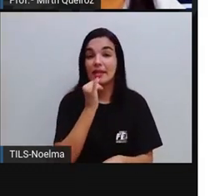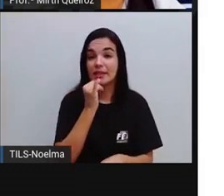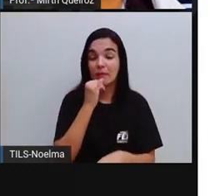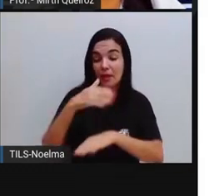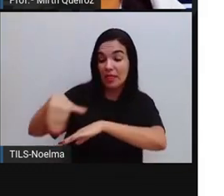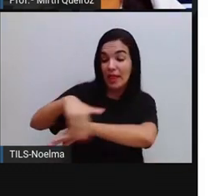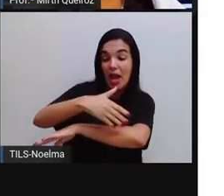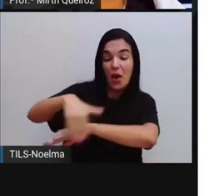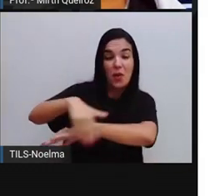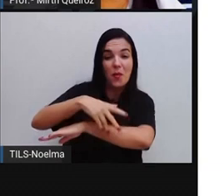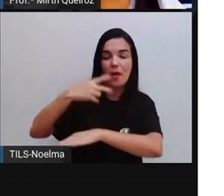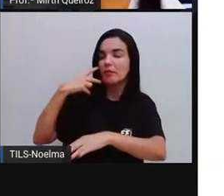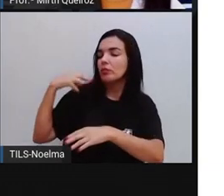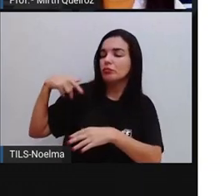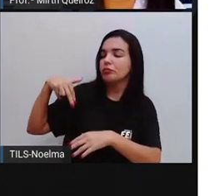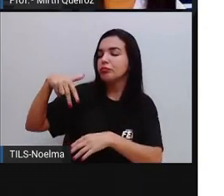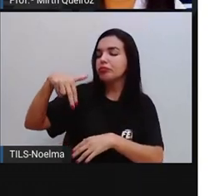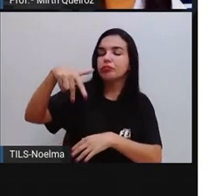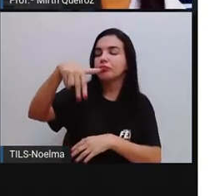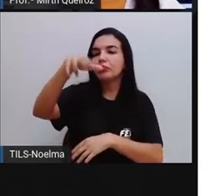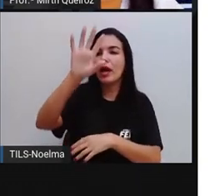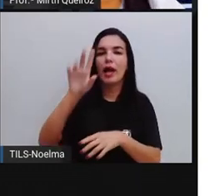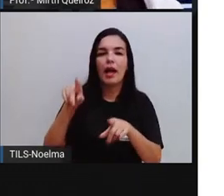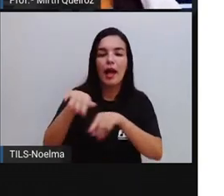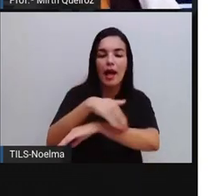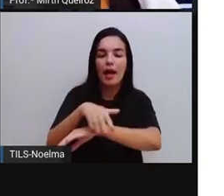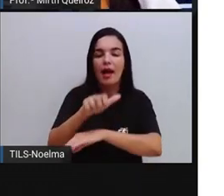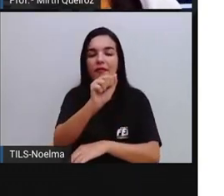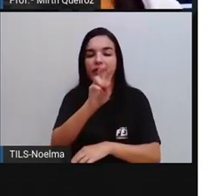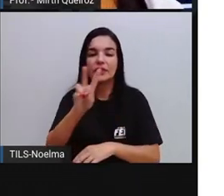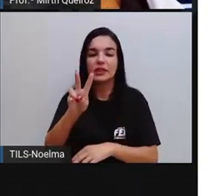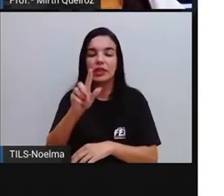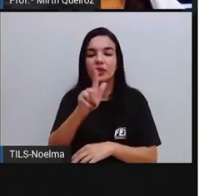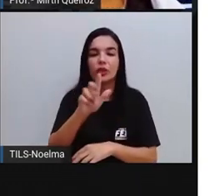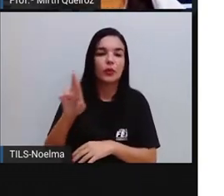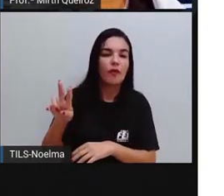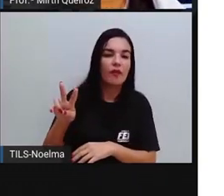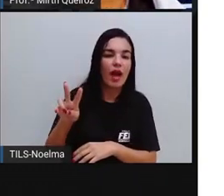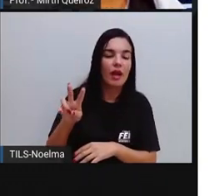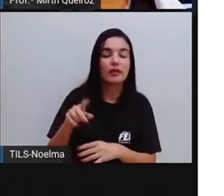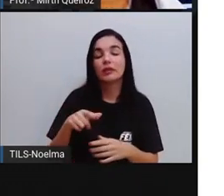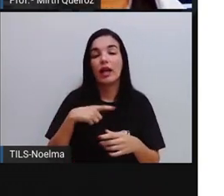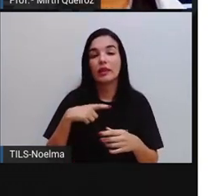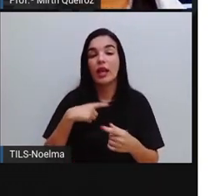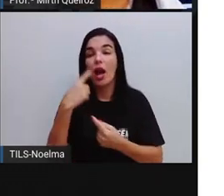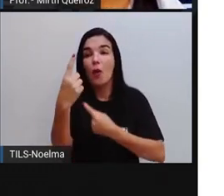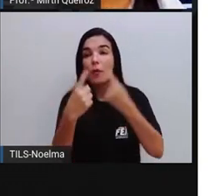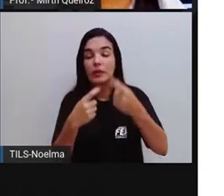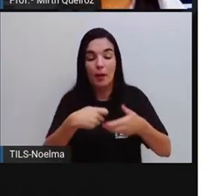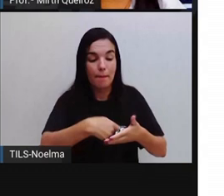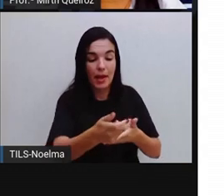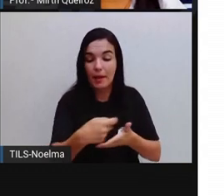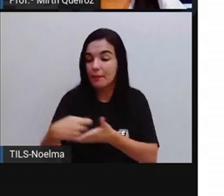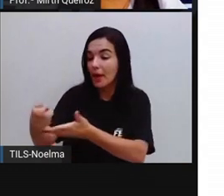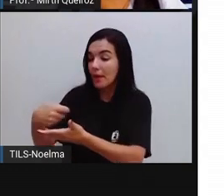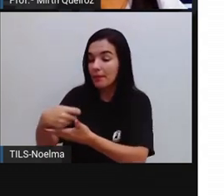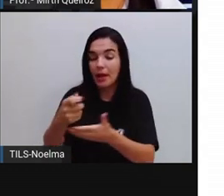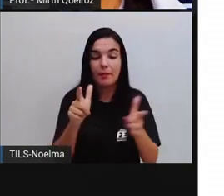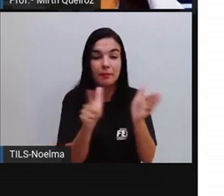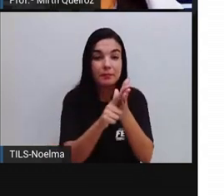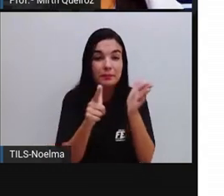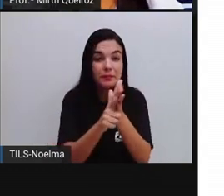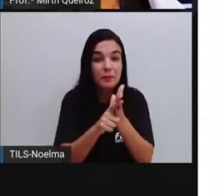nas ruas, né, lá na Marechal, na Getúlio Vargas, onde algumas pessoas ficam distribuindo panfletos, né,